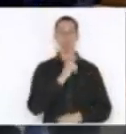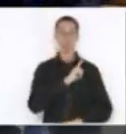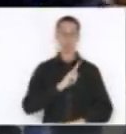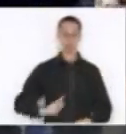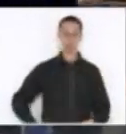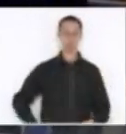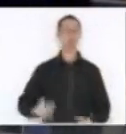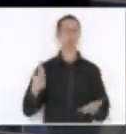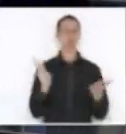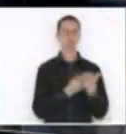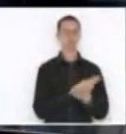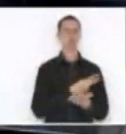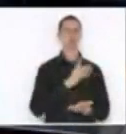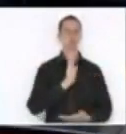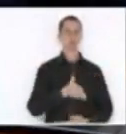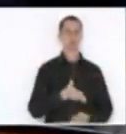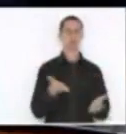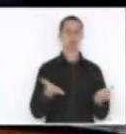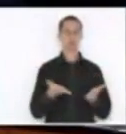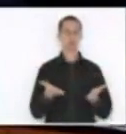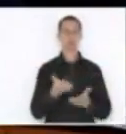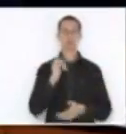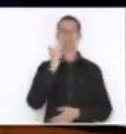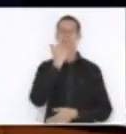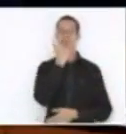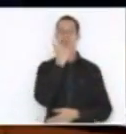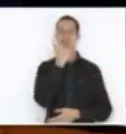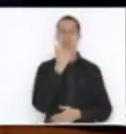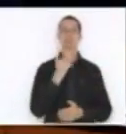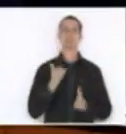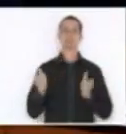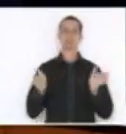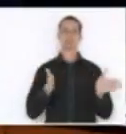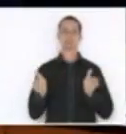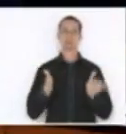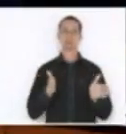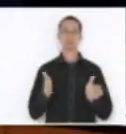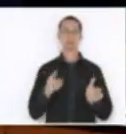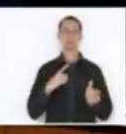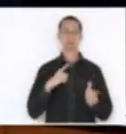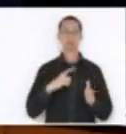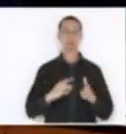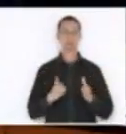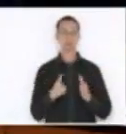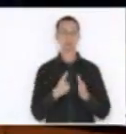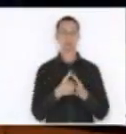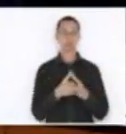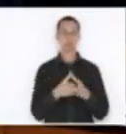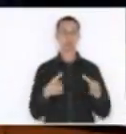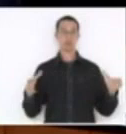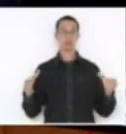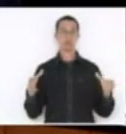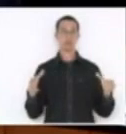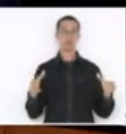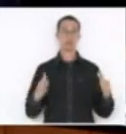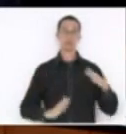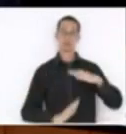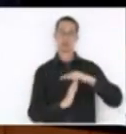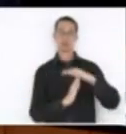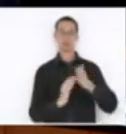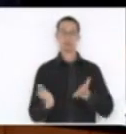amplia o limite de recolhimento para os fundos de turismo e esportes,